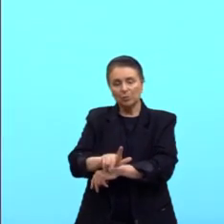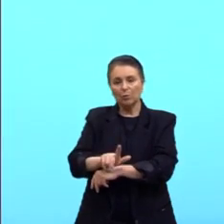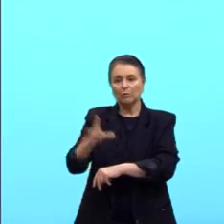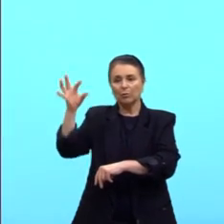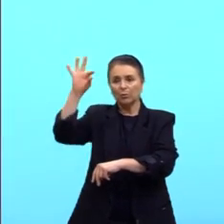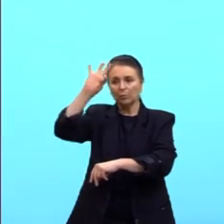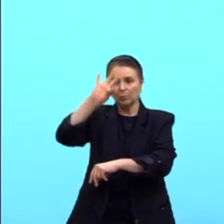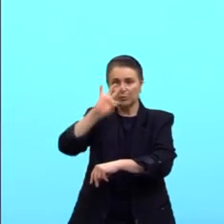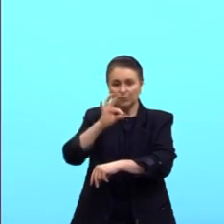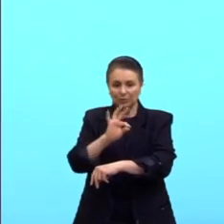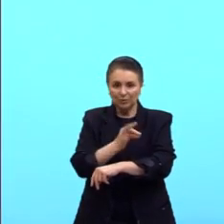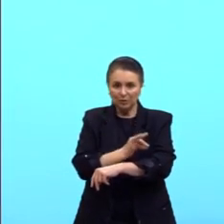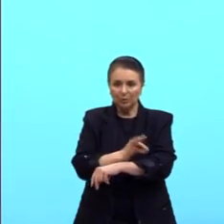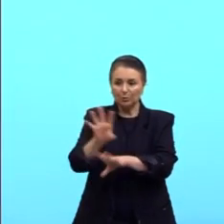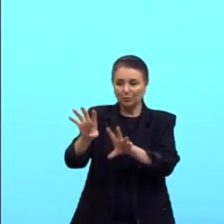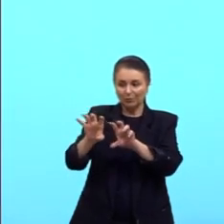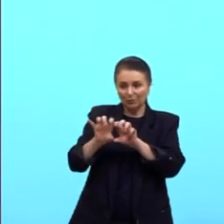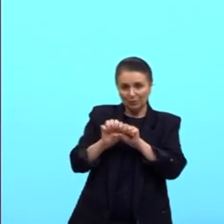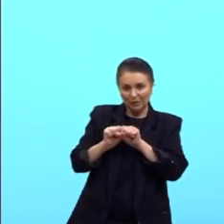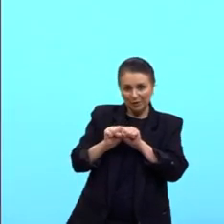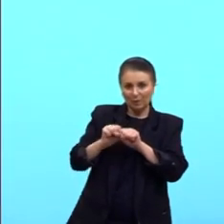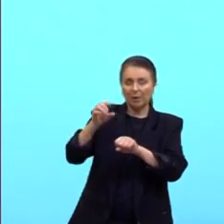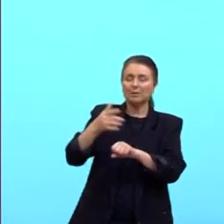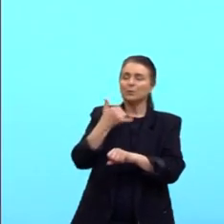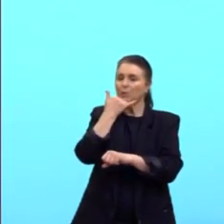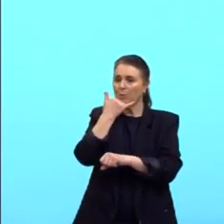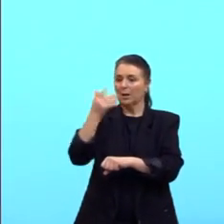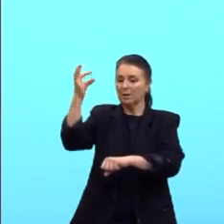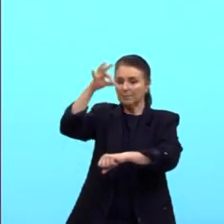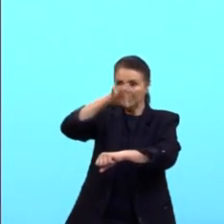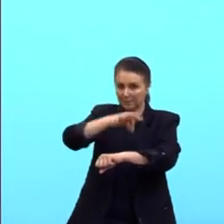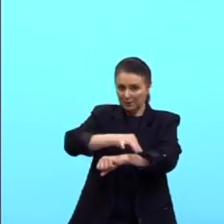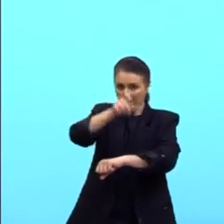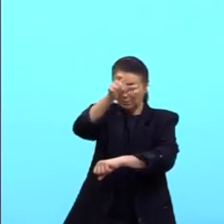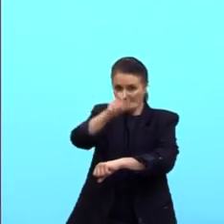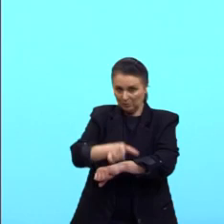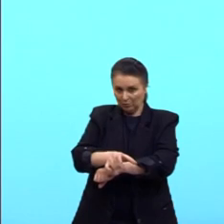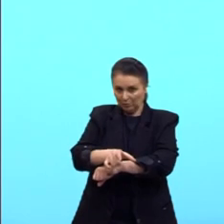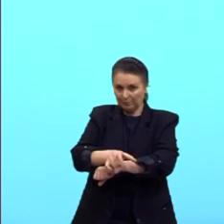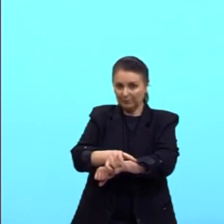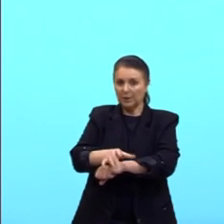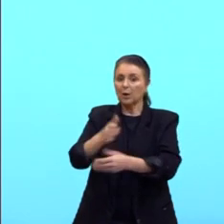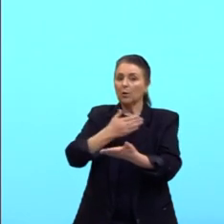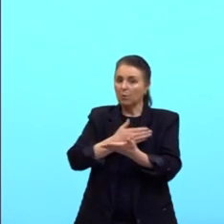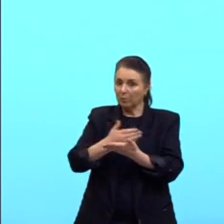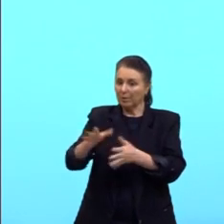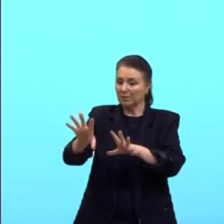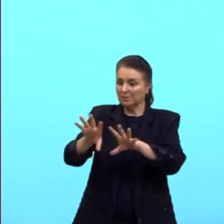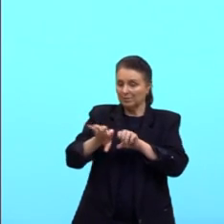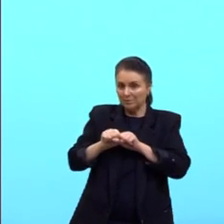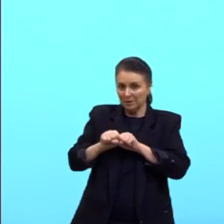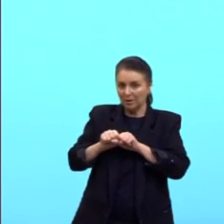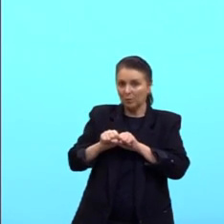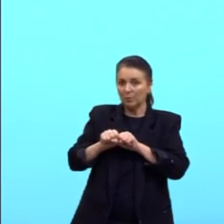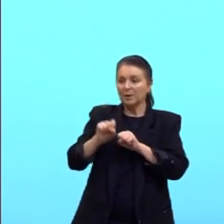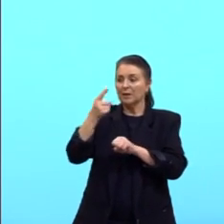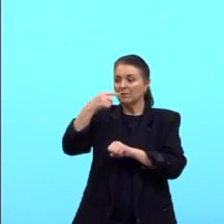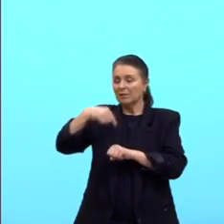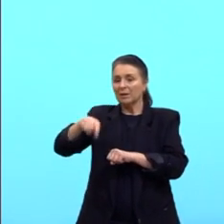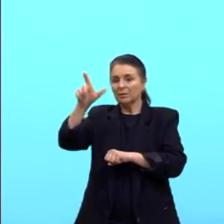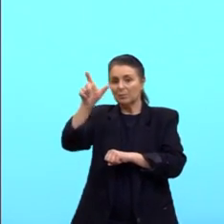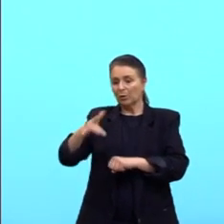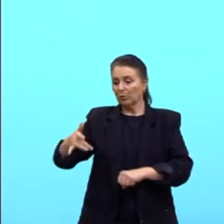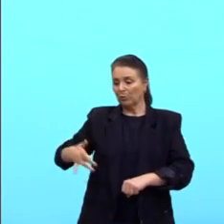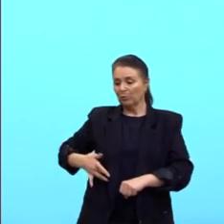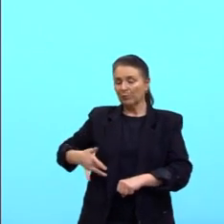mosquito se infecta, pica uma pessoa infectada, se infecta. A infecção vai atuar no fígado,